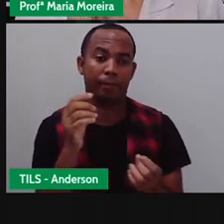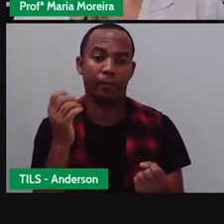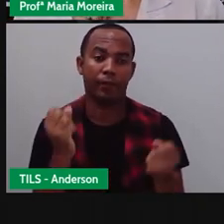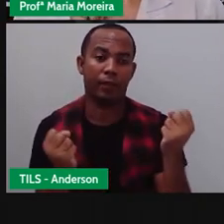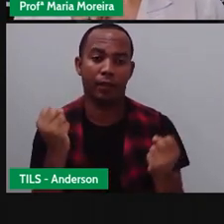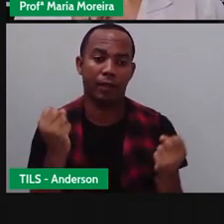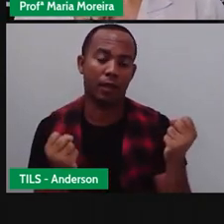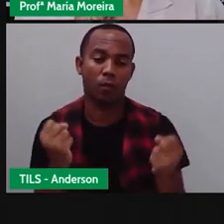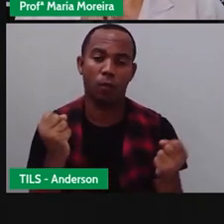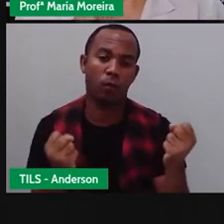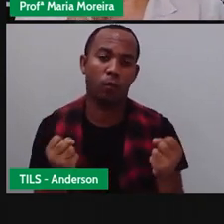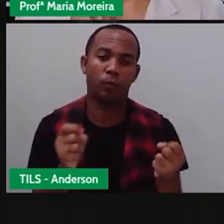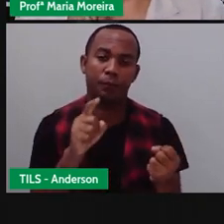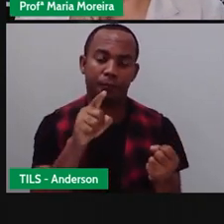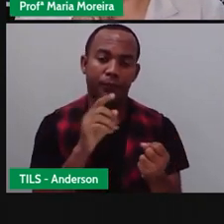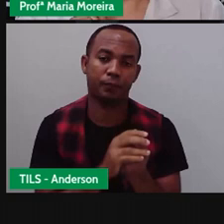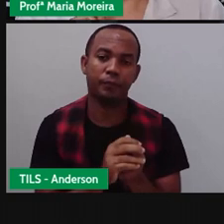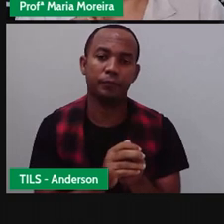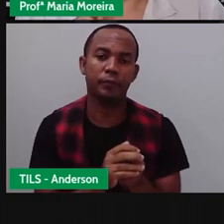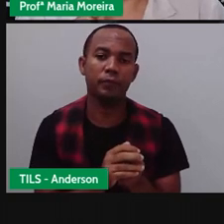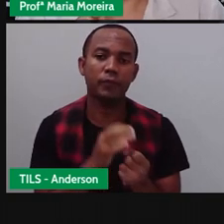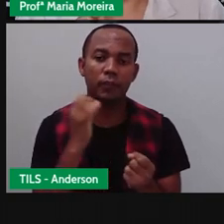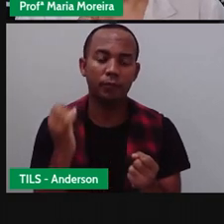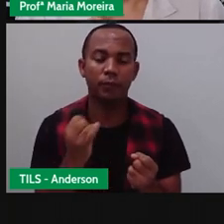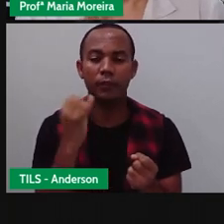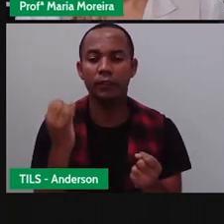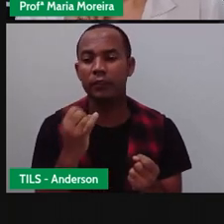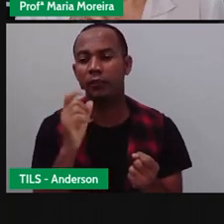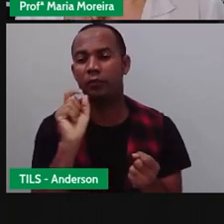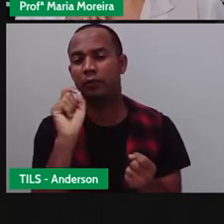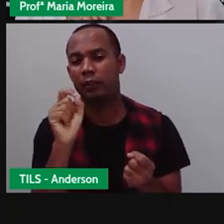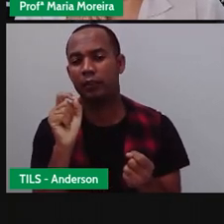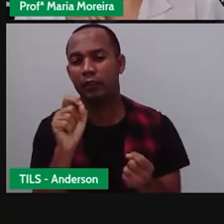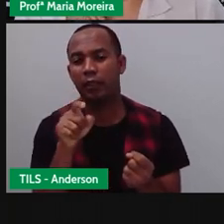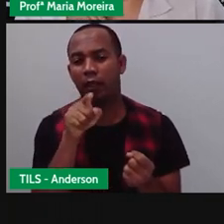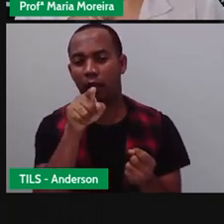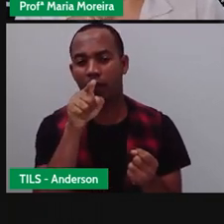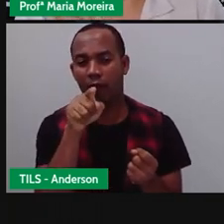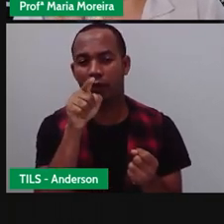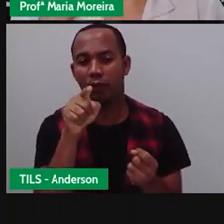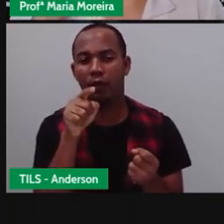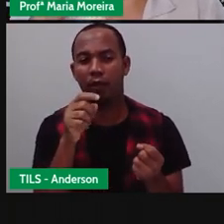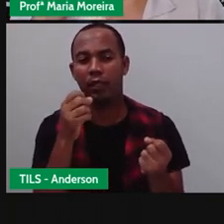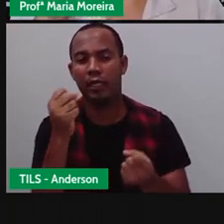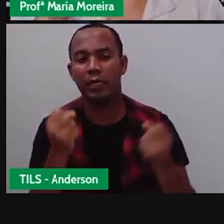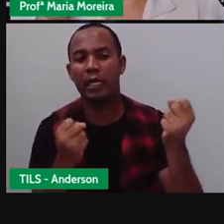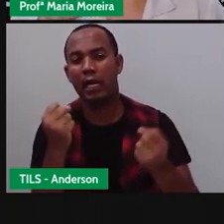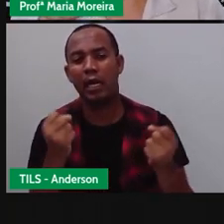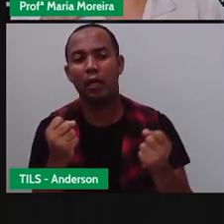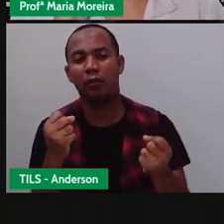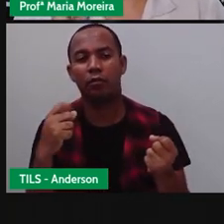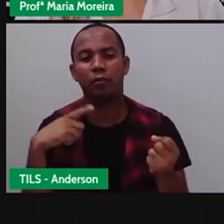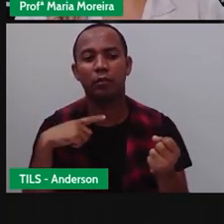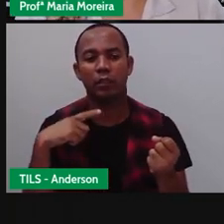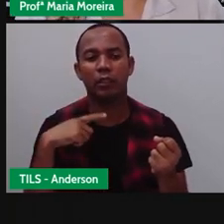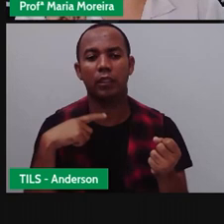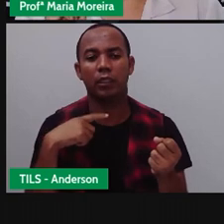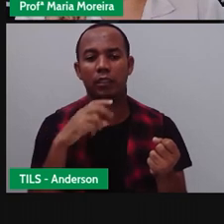um carro. Informações importantes, né? Nesse carro aí, eu posso levar quantas pessoas?